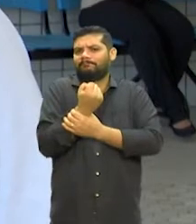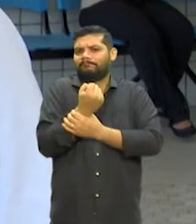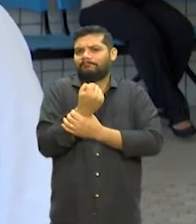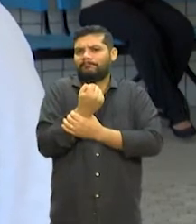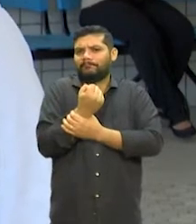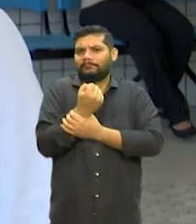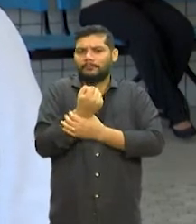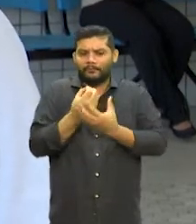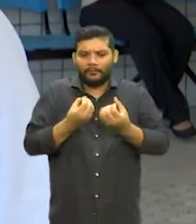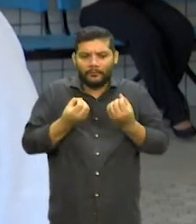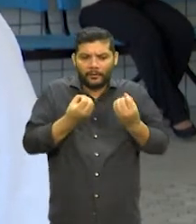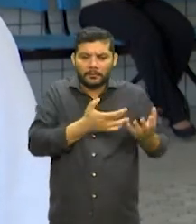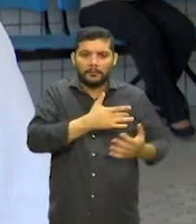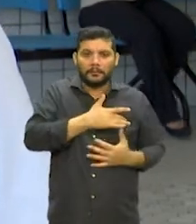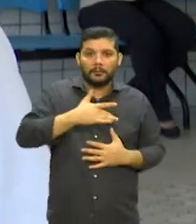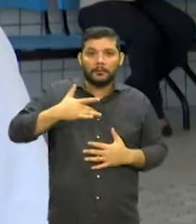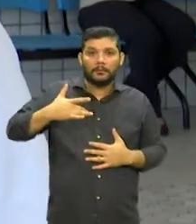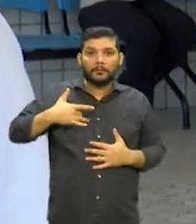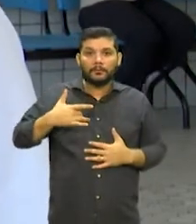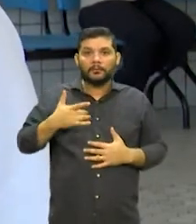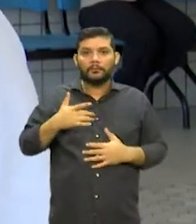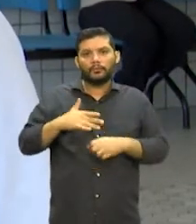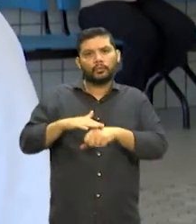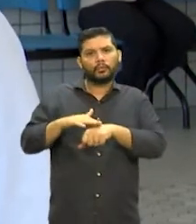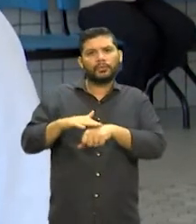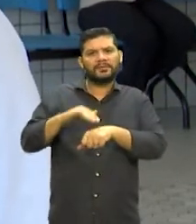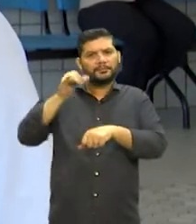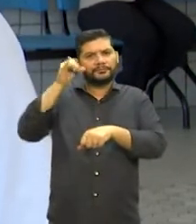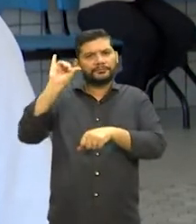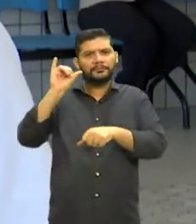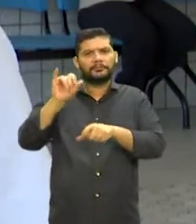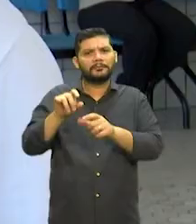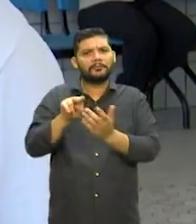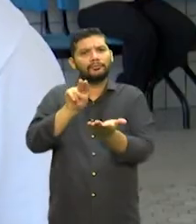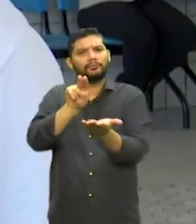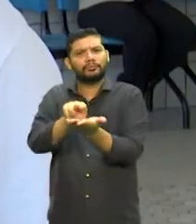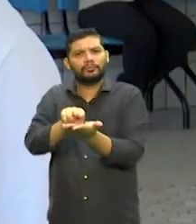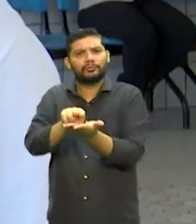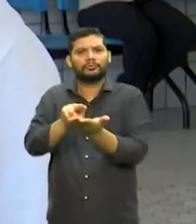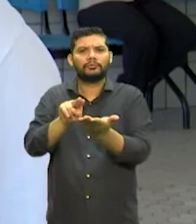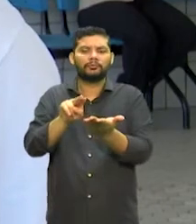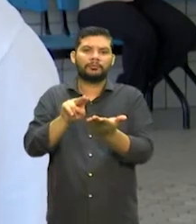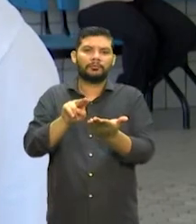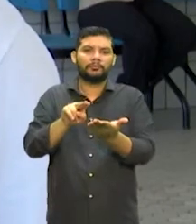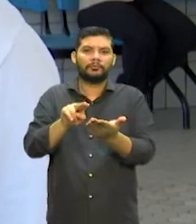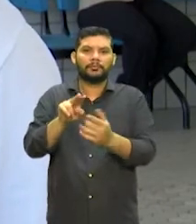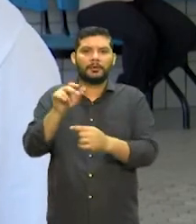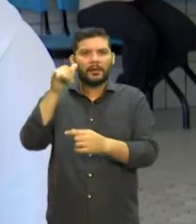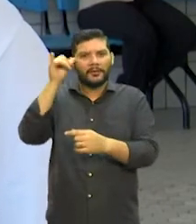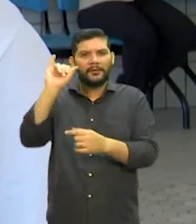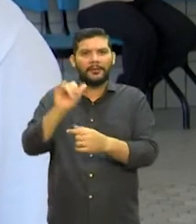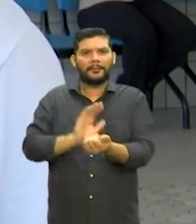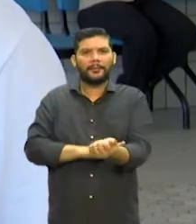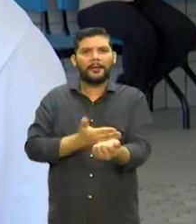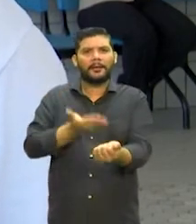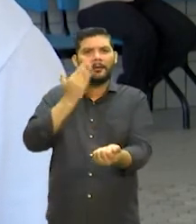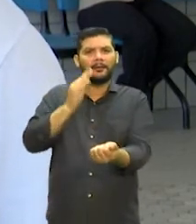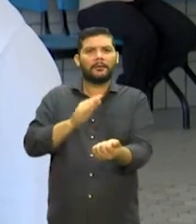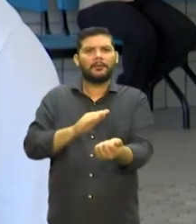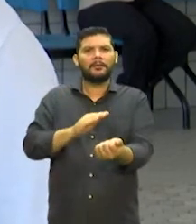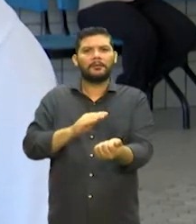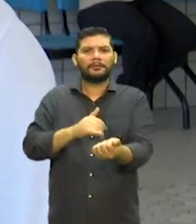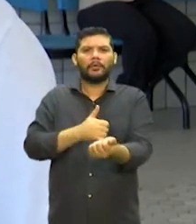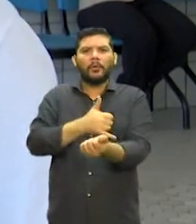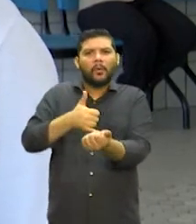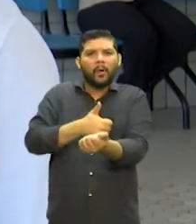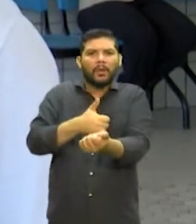bebê. No caso, proteger contra doenças, internações e morbidade, como prevenção da hipertensão, colesterol, diabetes e